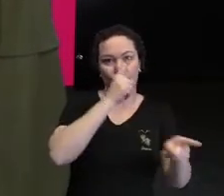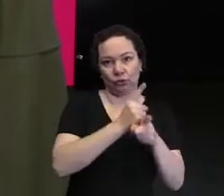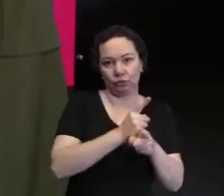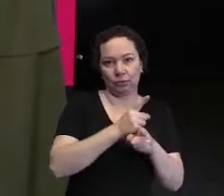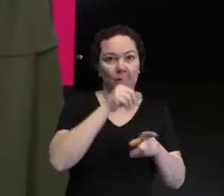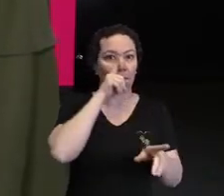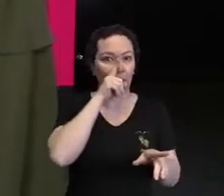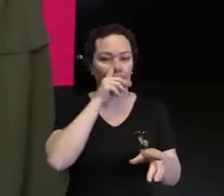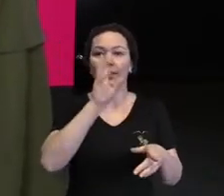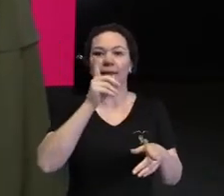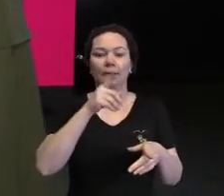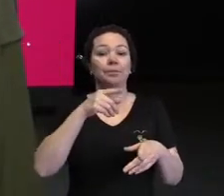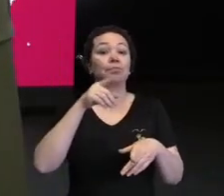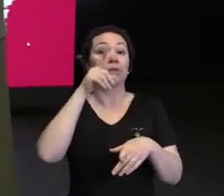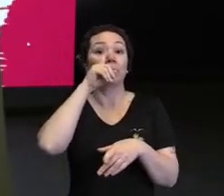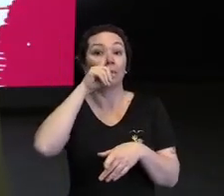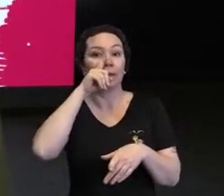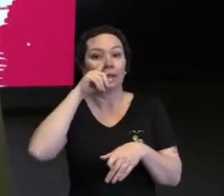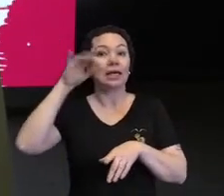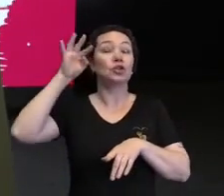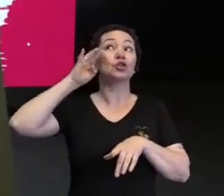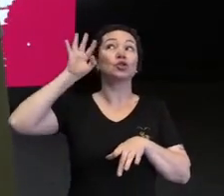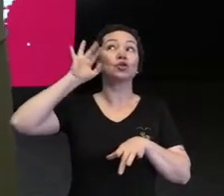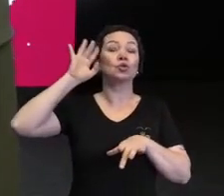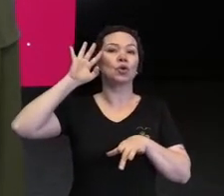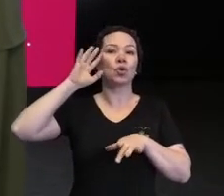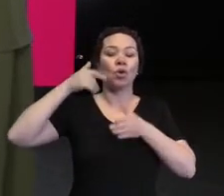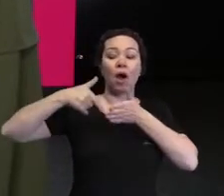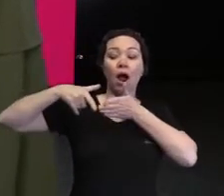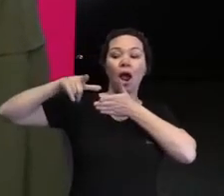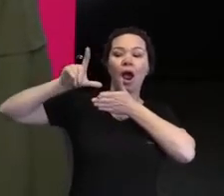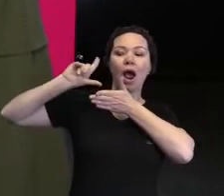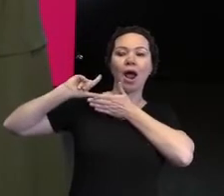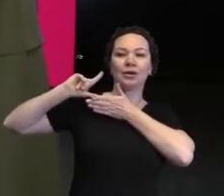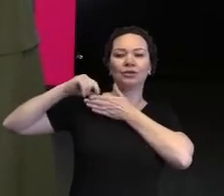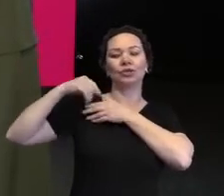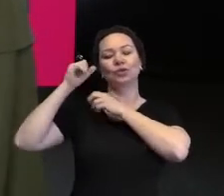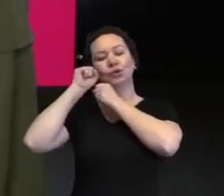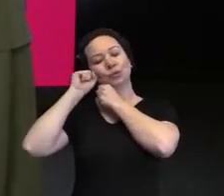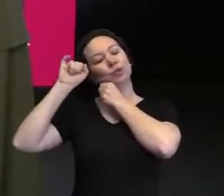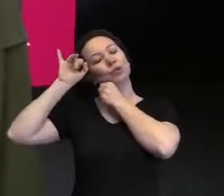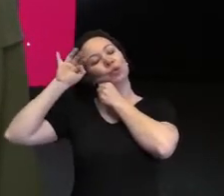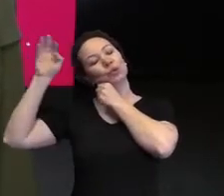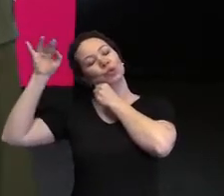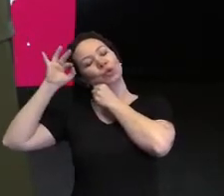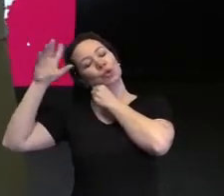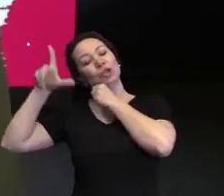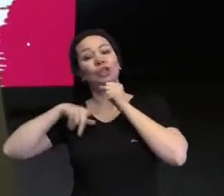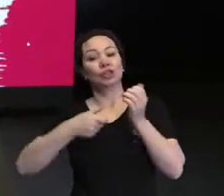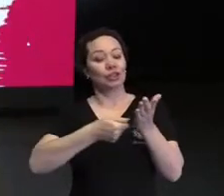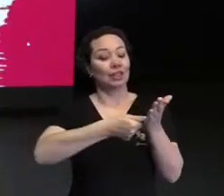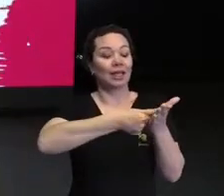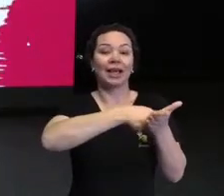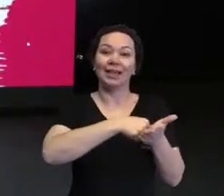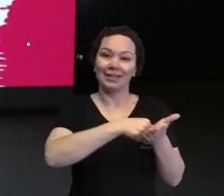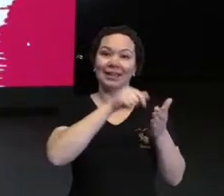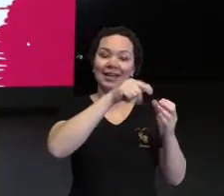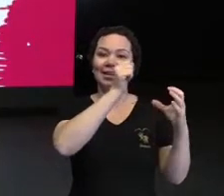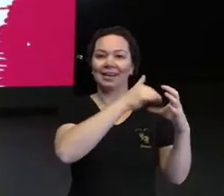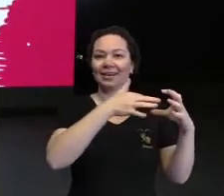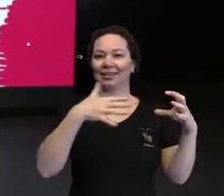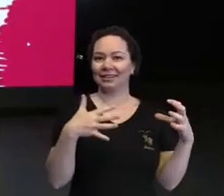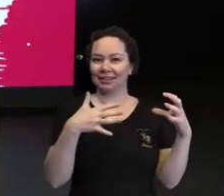a minha mãe tinha sonhado, alguns meses antes, que ele nasceria com essa característica. Entre tantas outras, ele nasceu com essa característica.